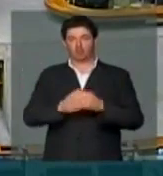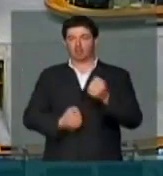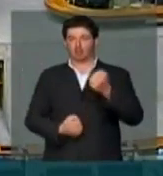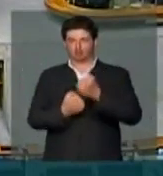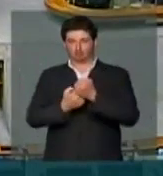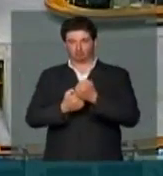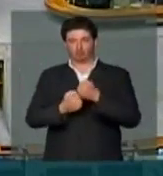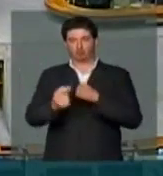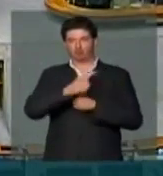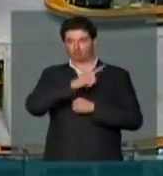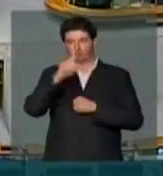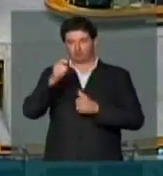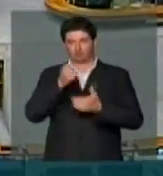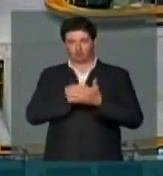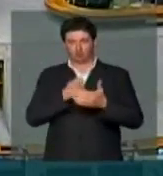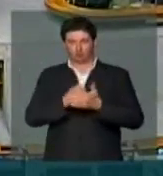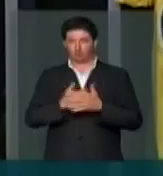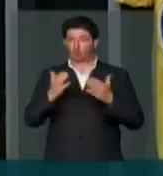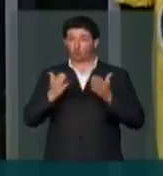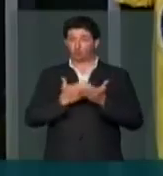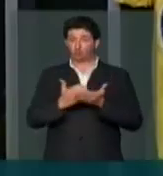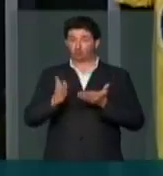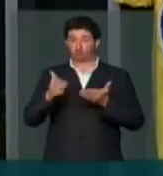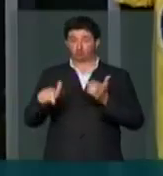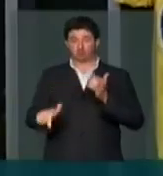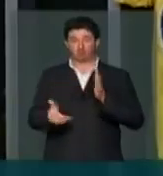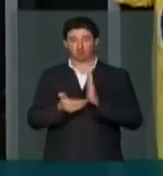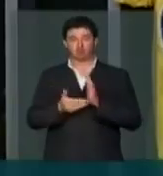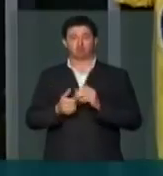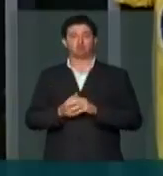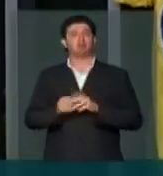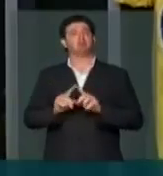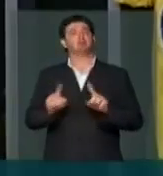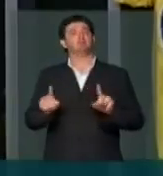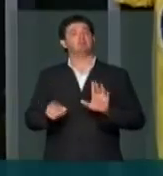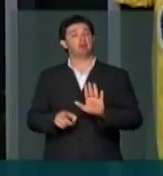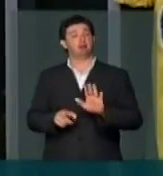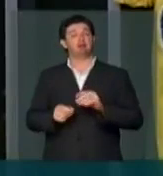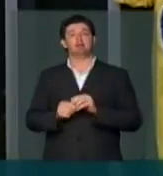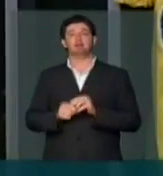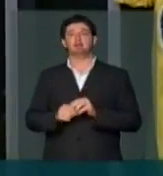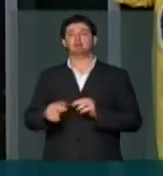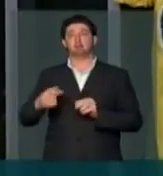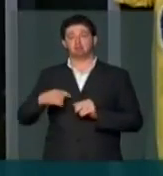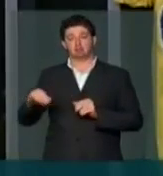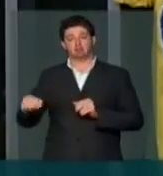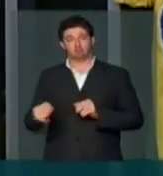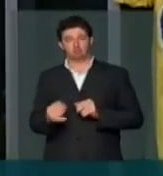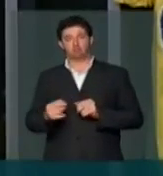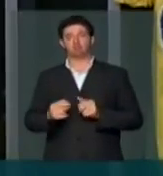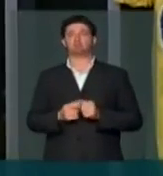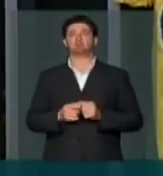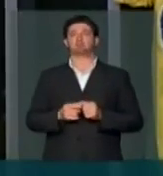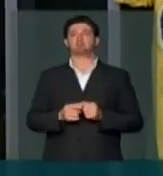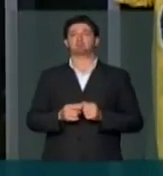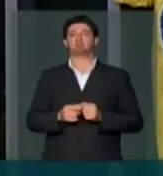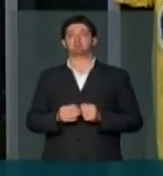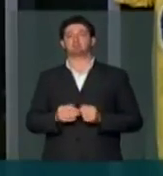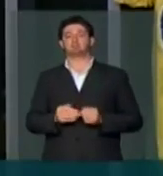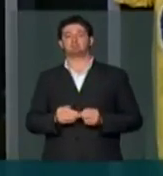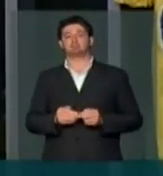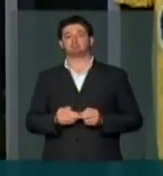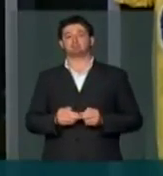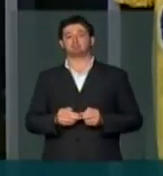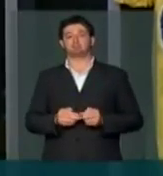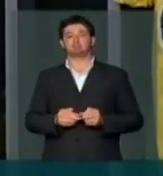a luta já iniciada aqui nessa casa. Mas queria aproveitar também, nesse instante, Sr. Presidente,